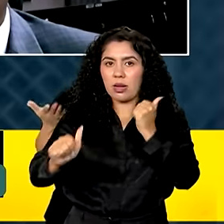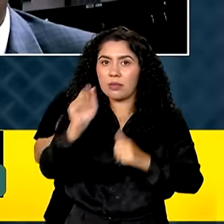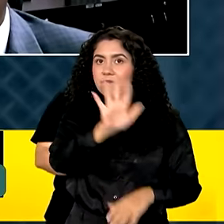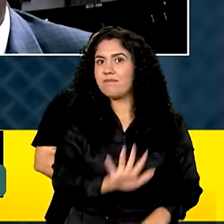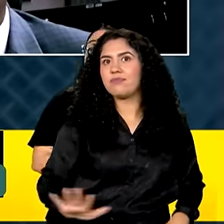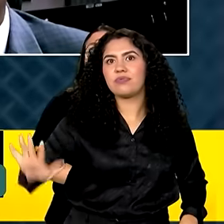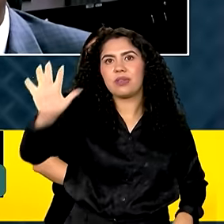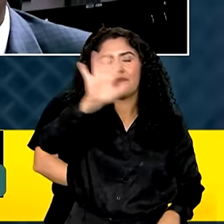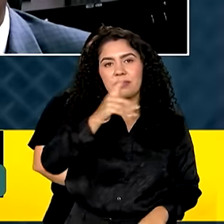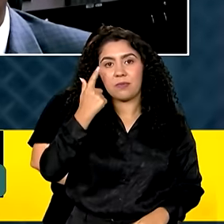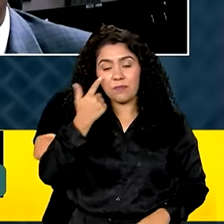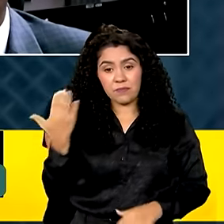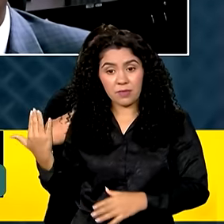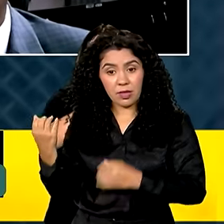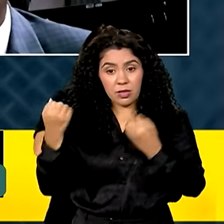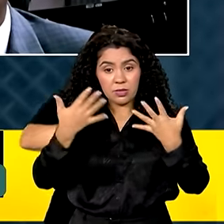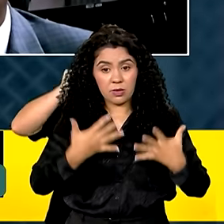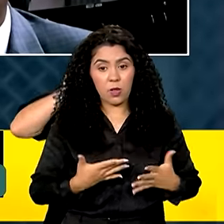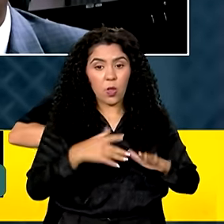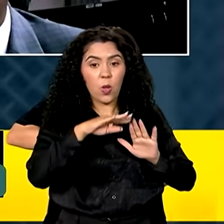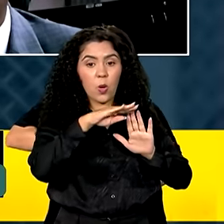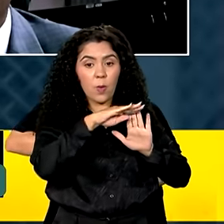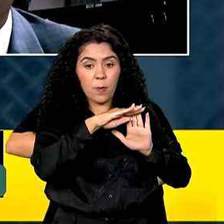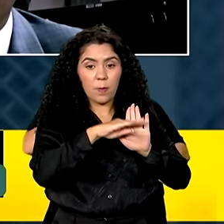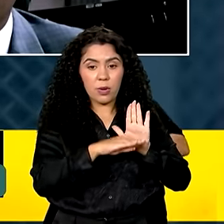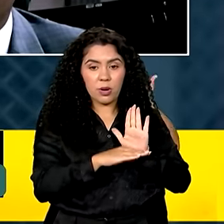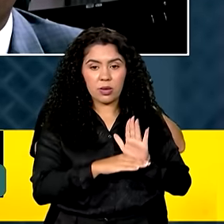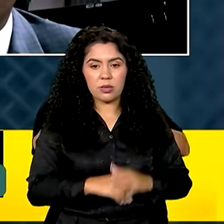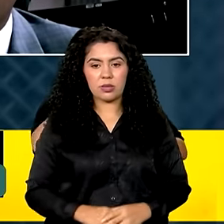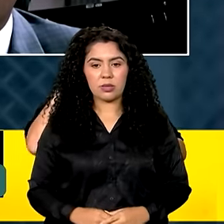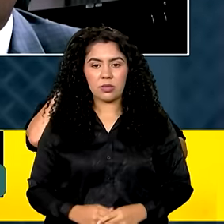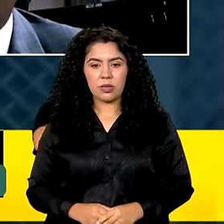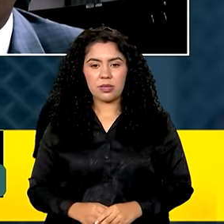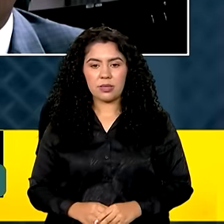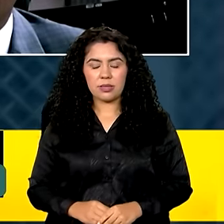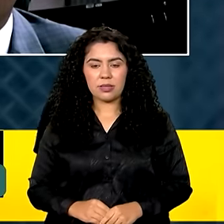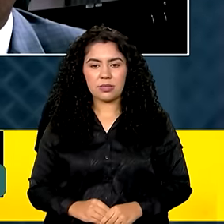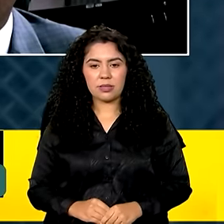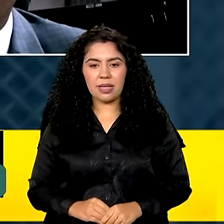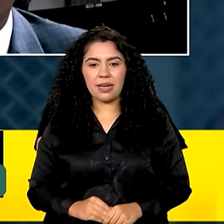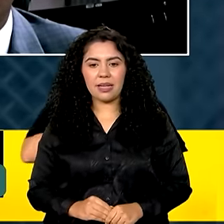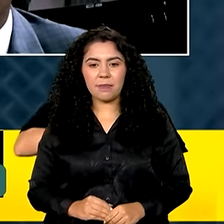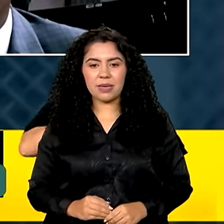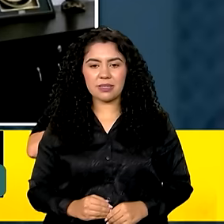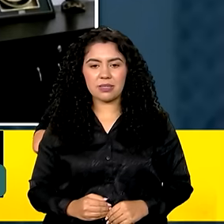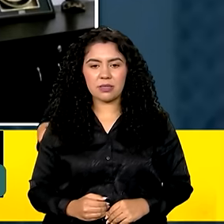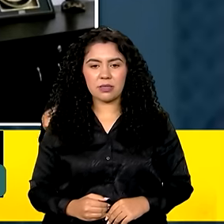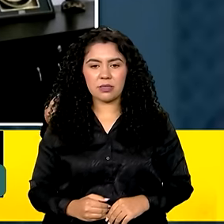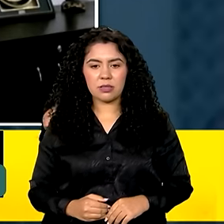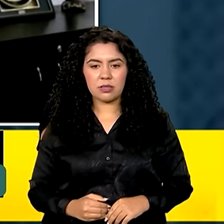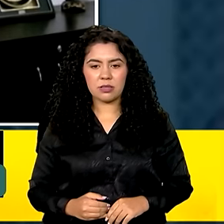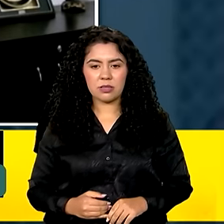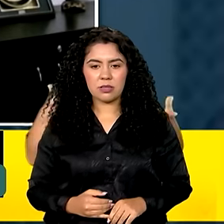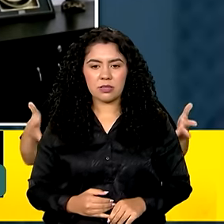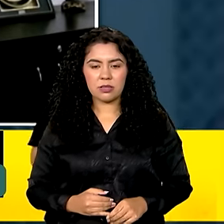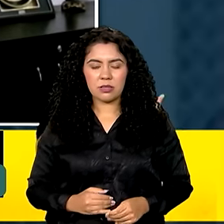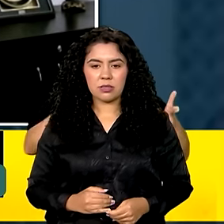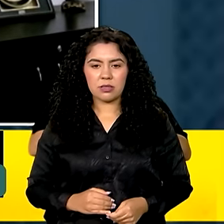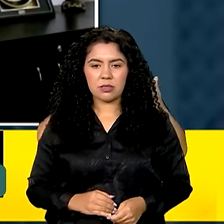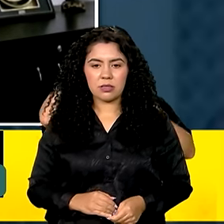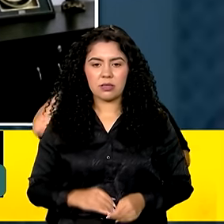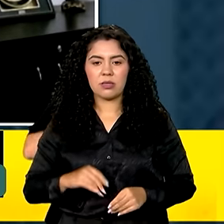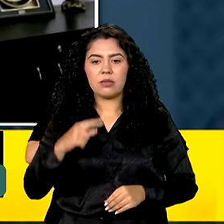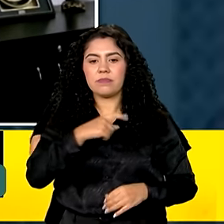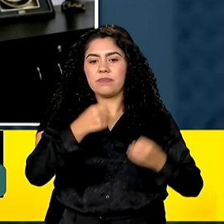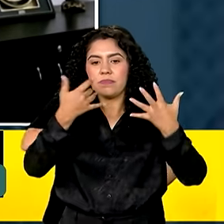O programa Bolsa Atleta talvez seja um case de sucesso no que diz respeito ao incentivo dos atletas no que fala